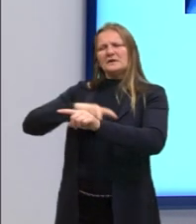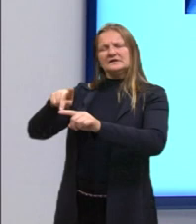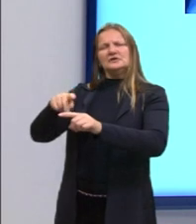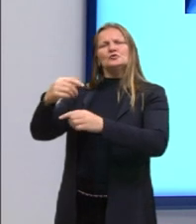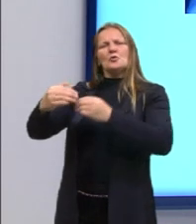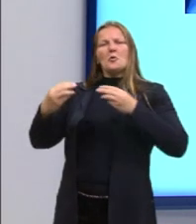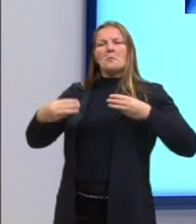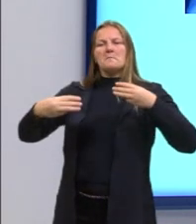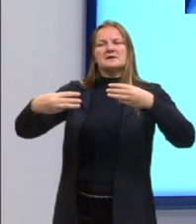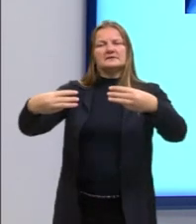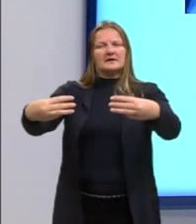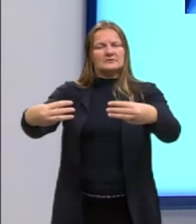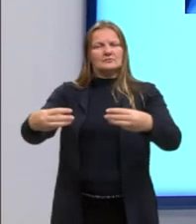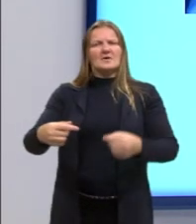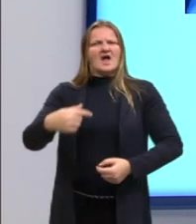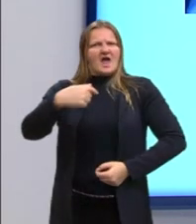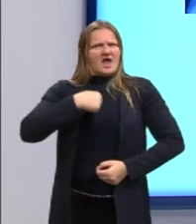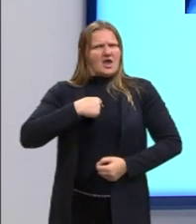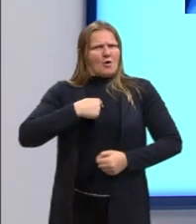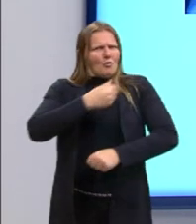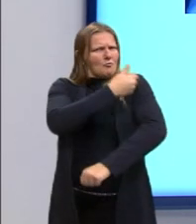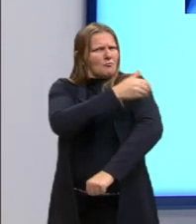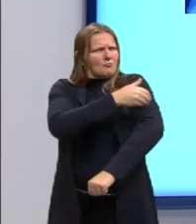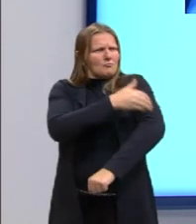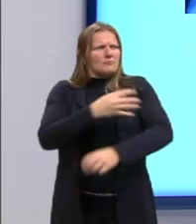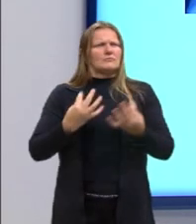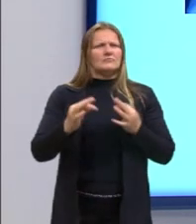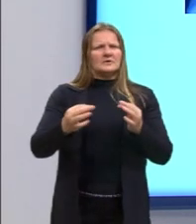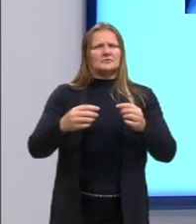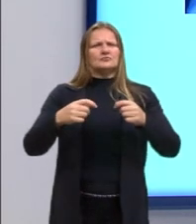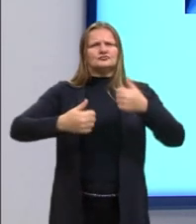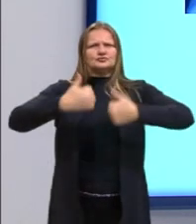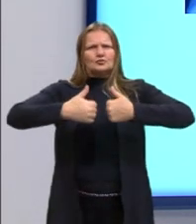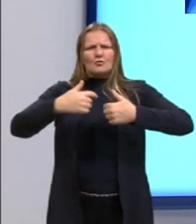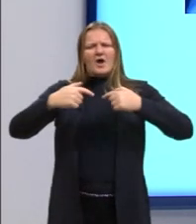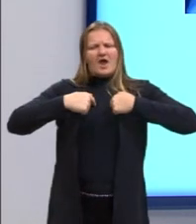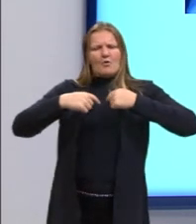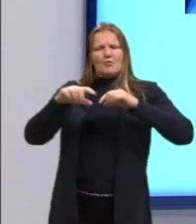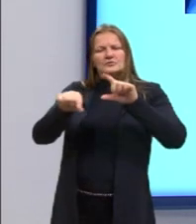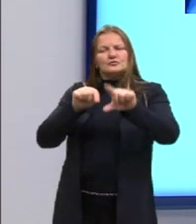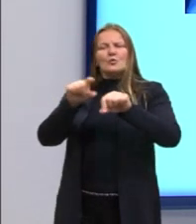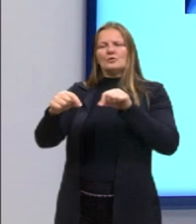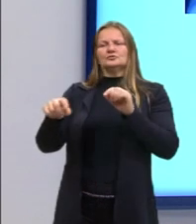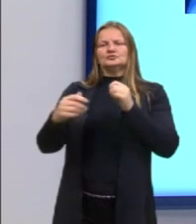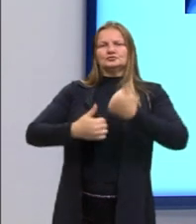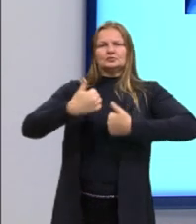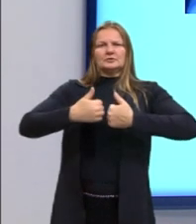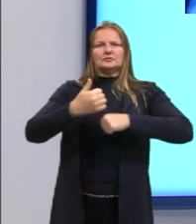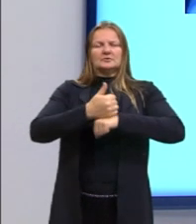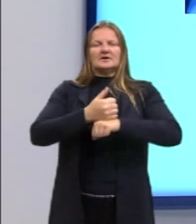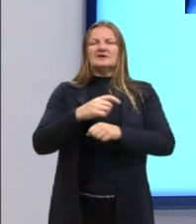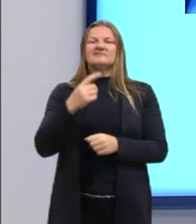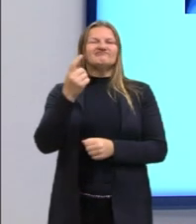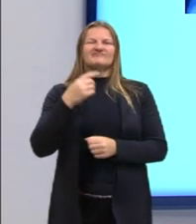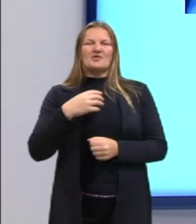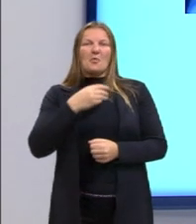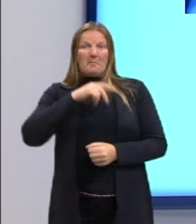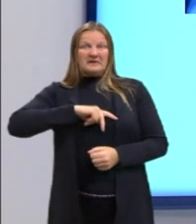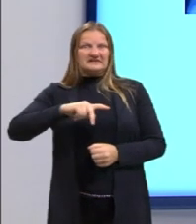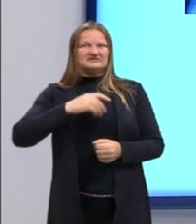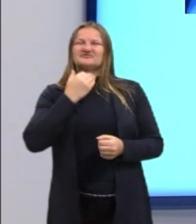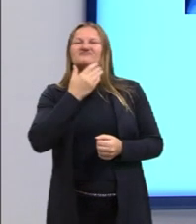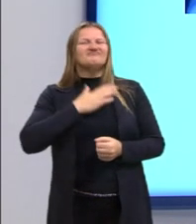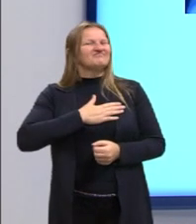escalasse o ministério, que quem escalava a seleção era ele. E, obviamente, o Médici não gostou muito disso, João